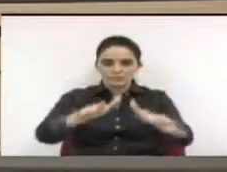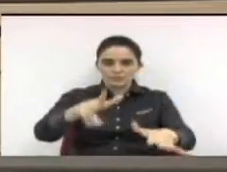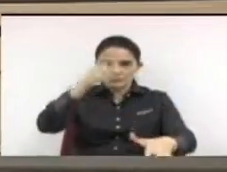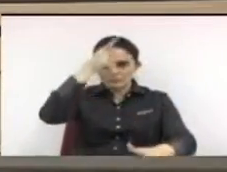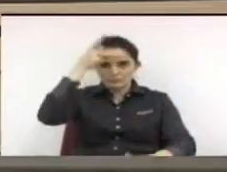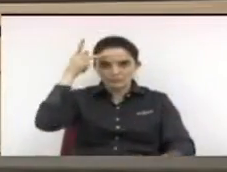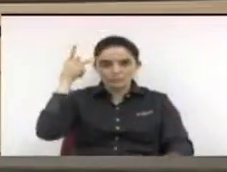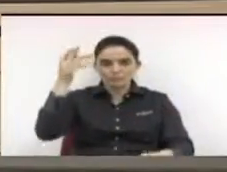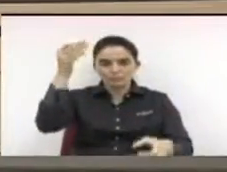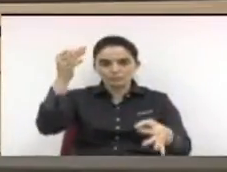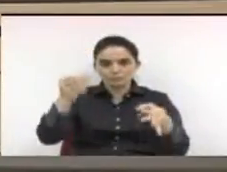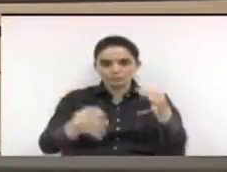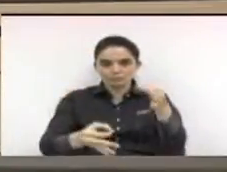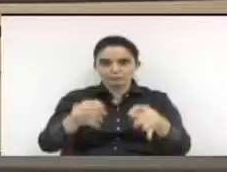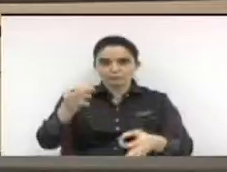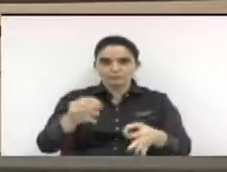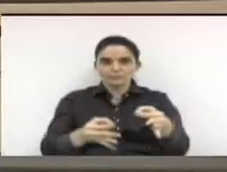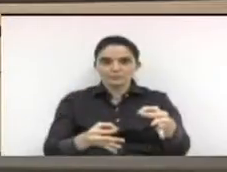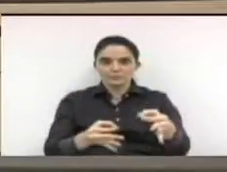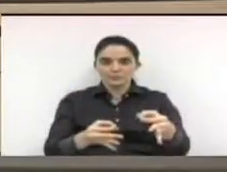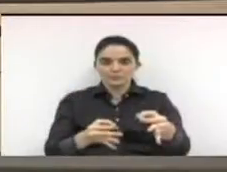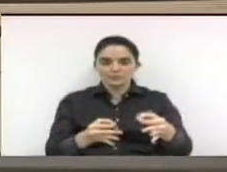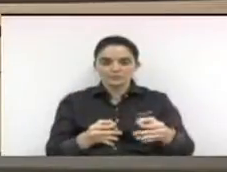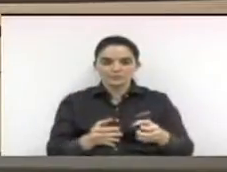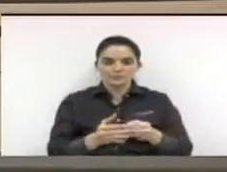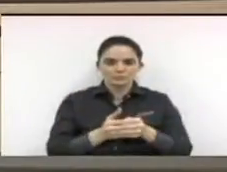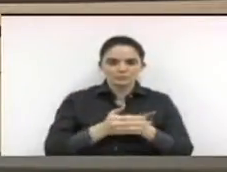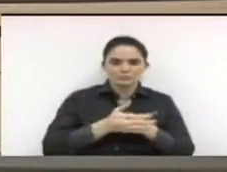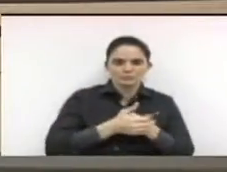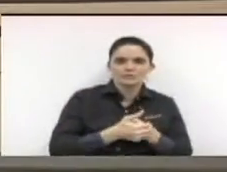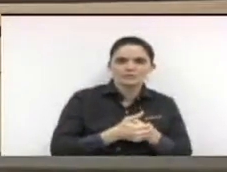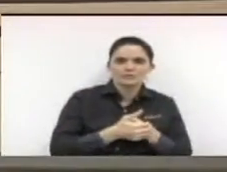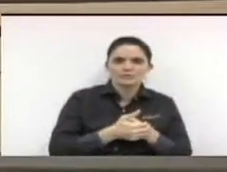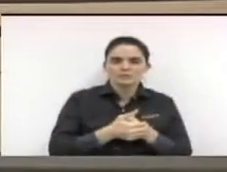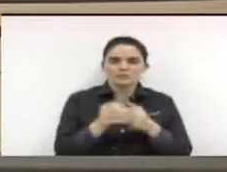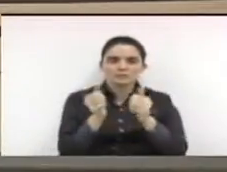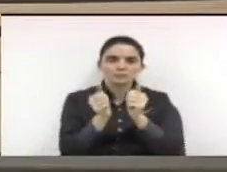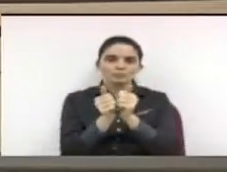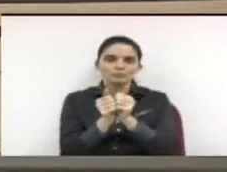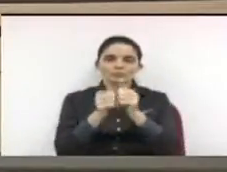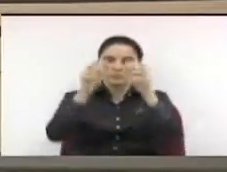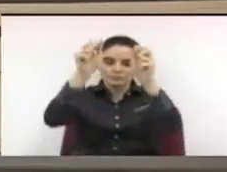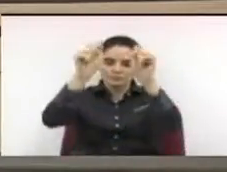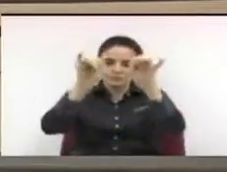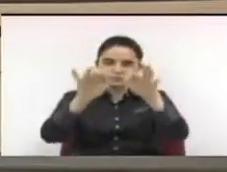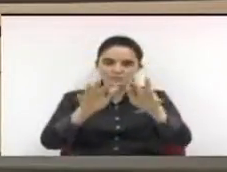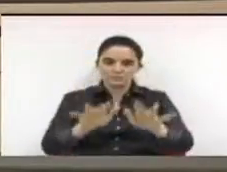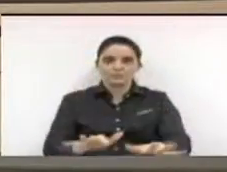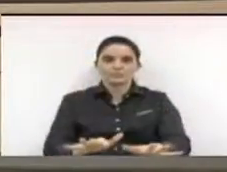circundá-lo da tua benevolência, como deu um escudo.